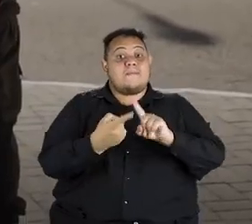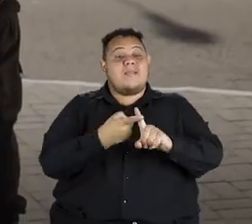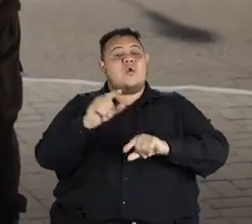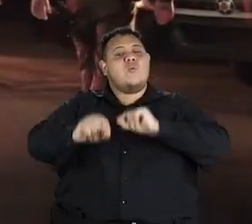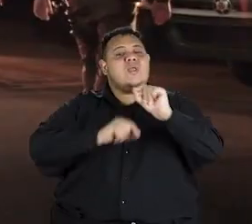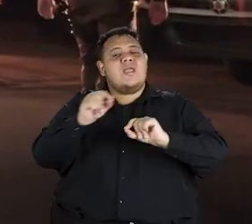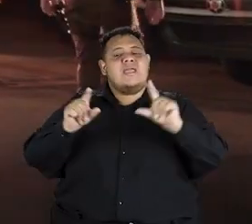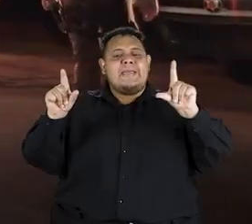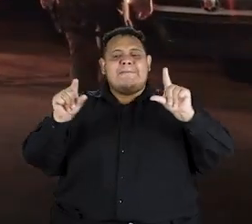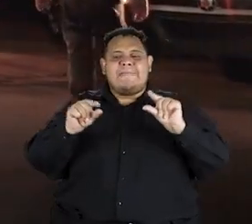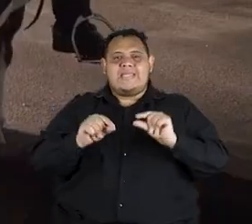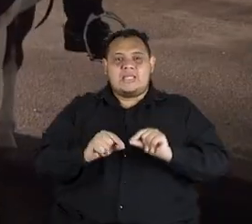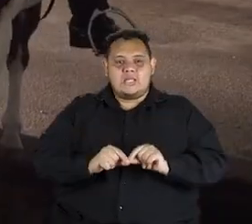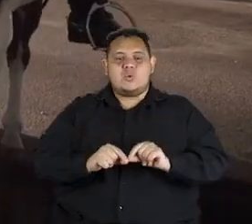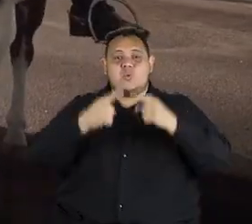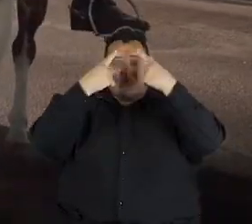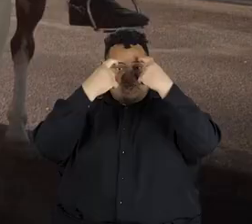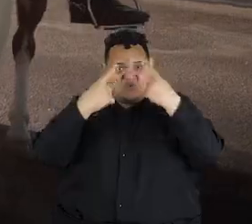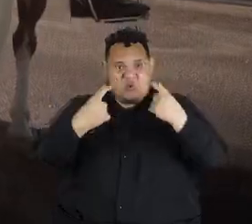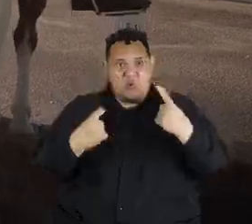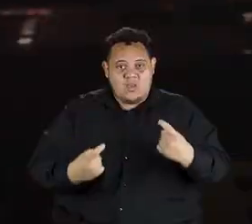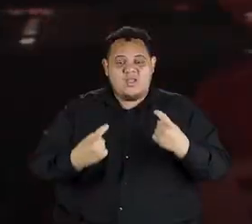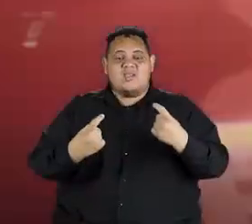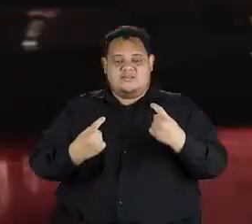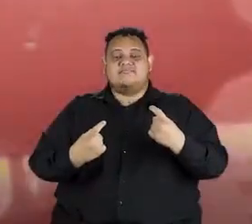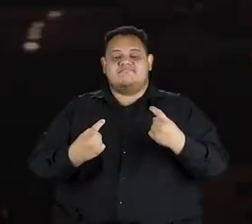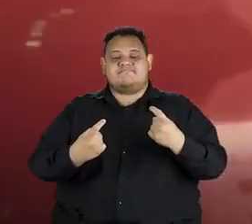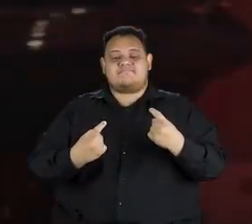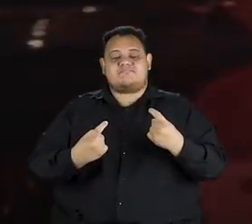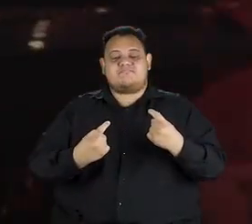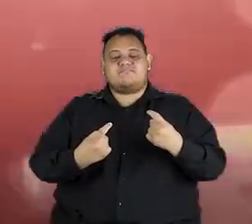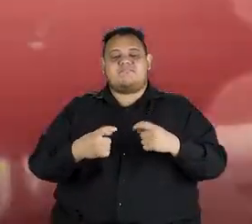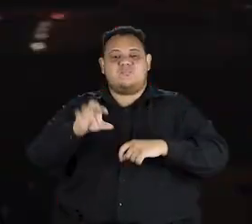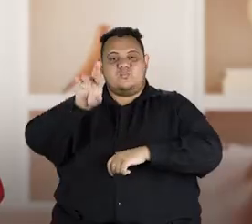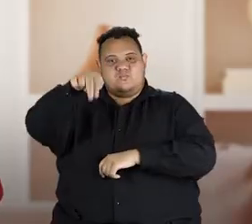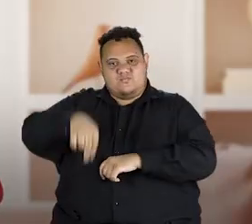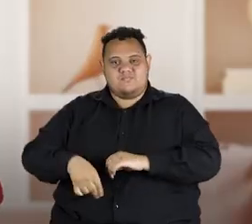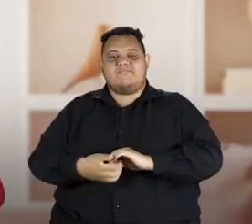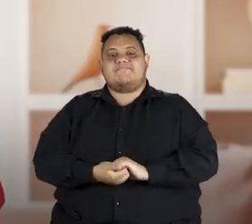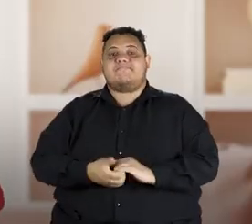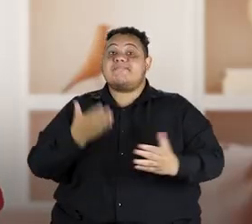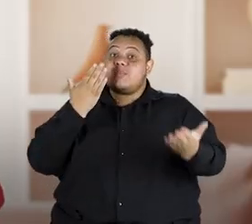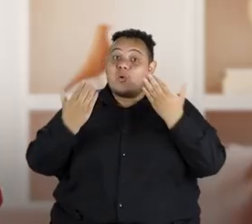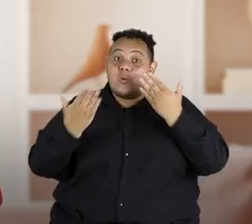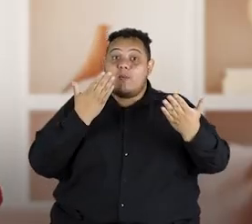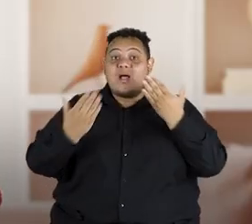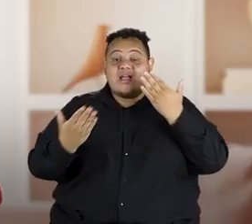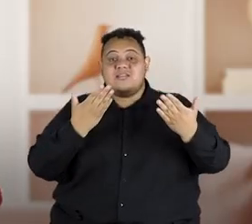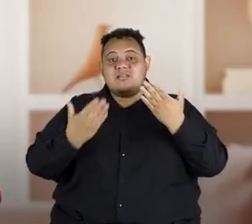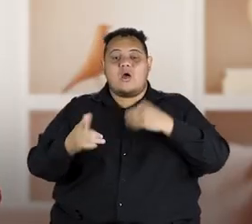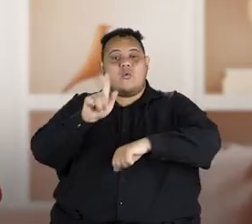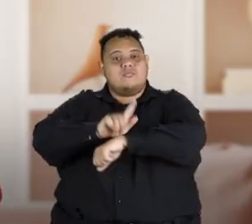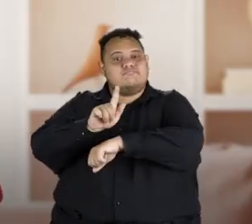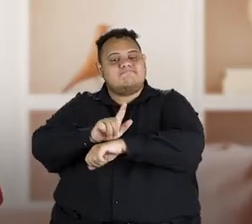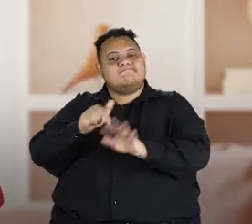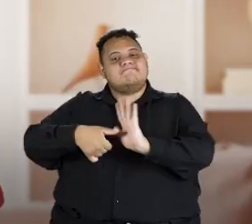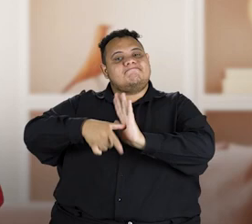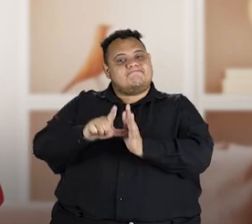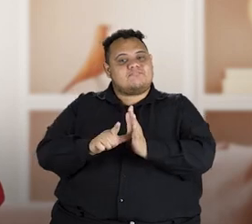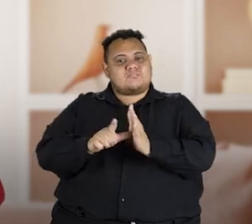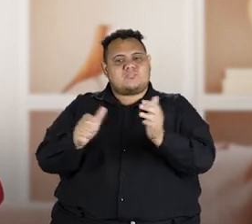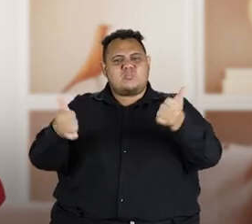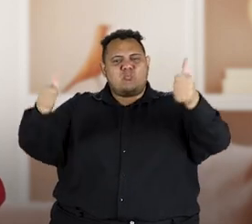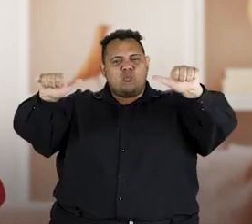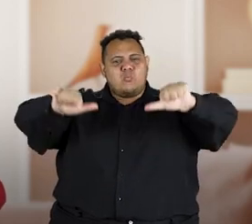diminuir os índices de violência no Rio Grande do Norte. Na comparação com a gestão anterior, a